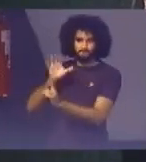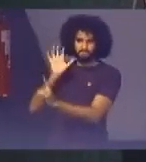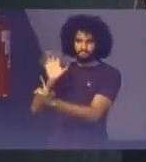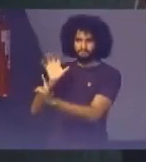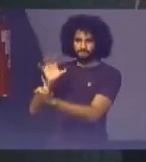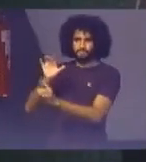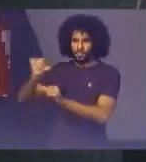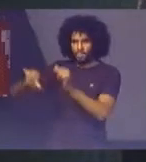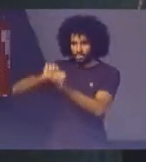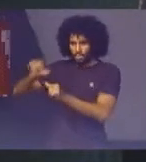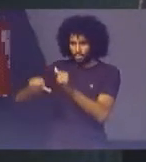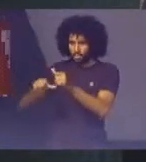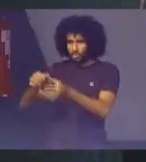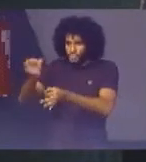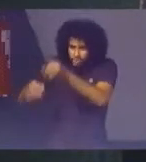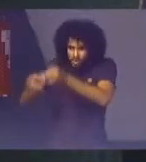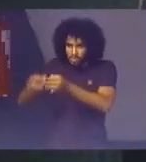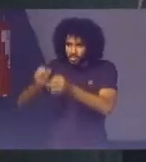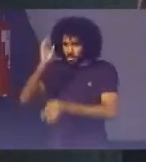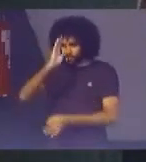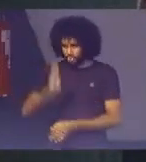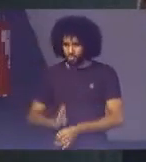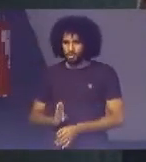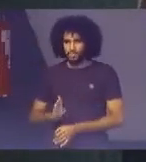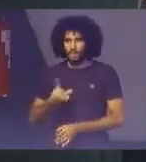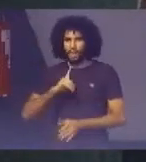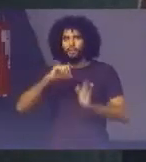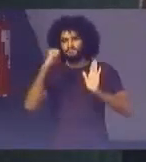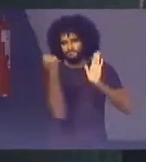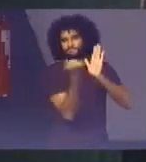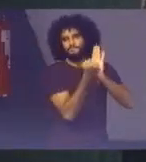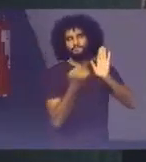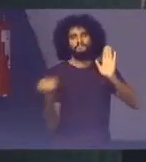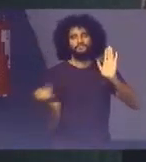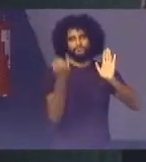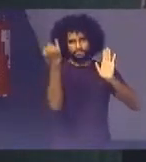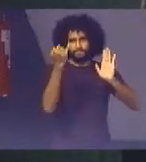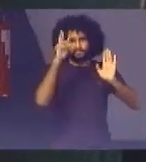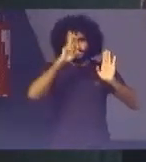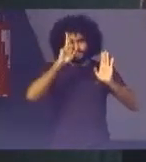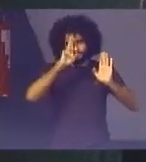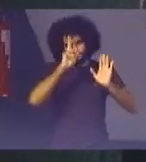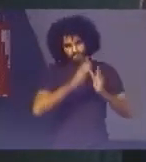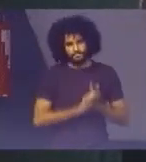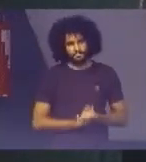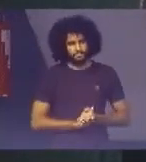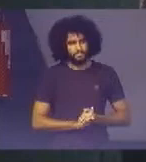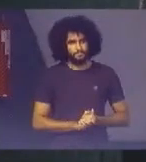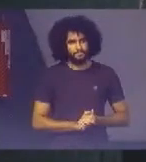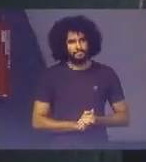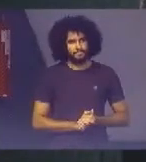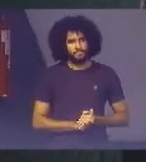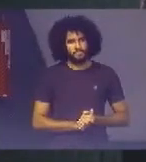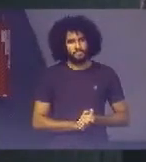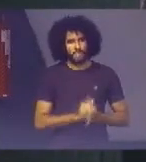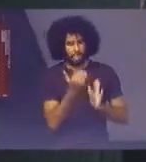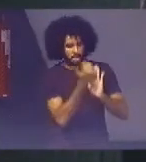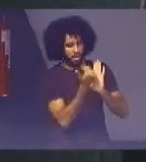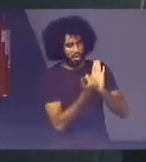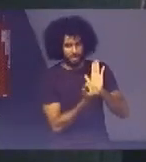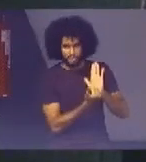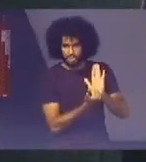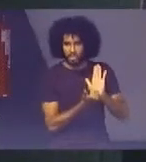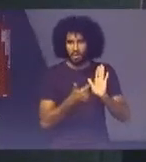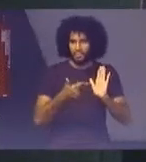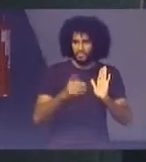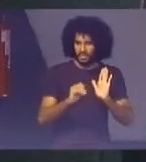poder judiciário Brasileiro É um marco Emblemático É um marco Histórico Essa agenda 2030 É uma agenda